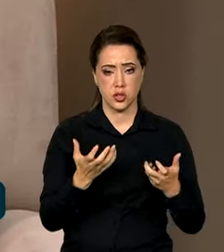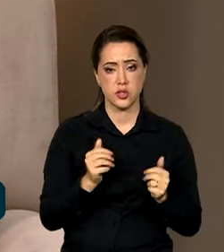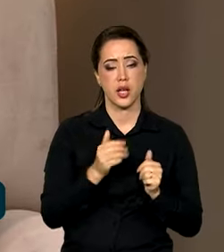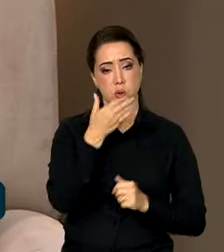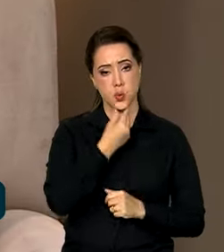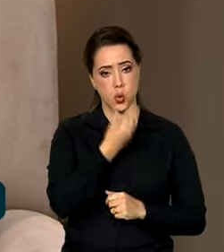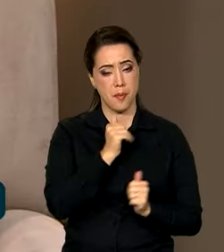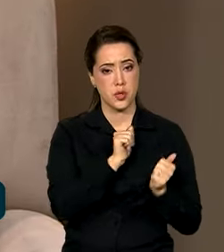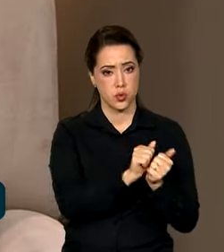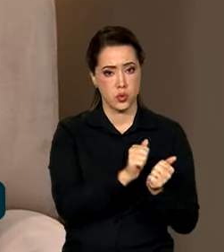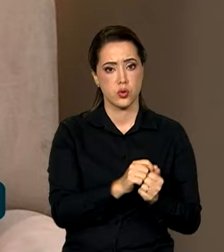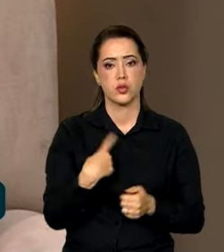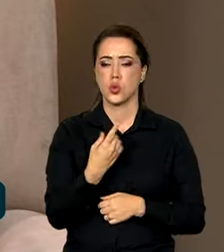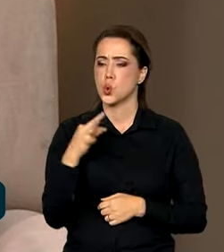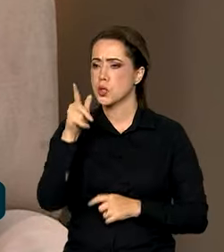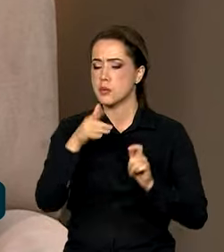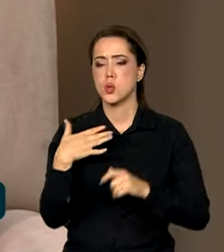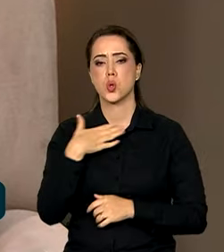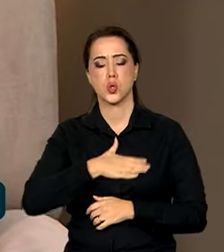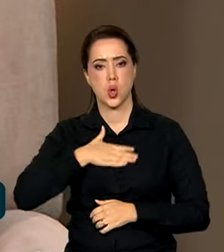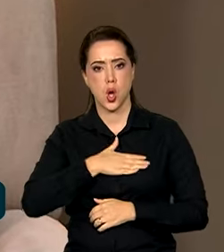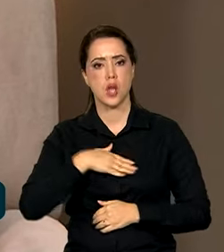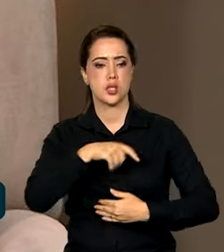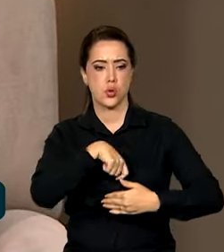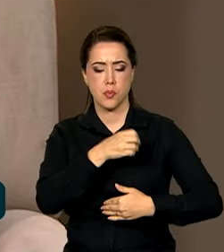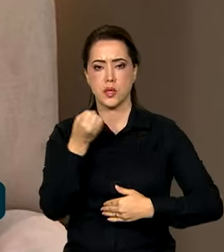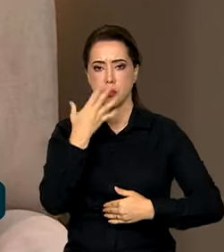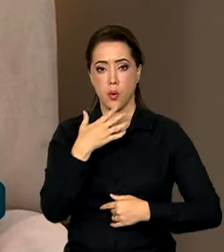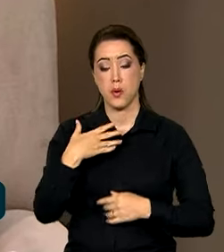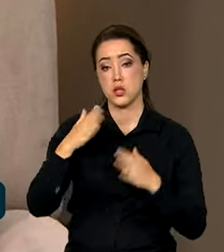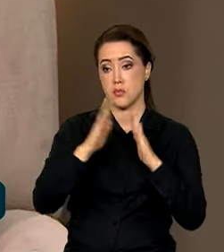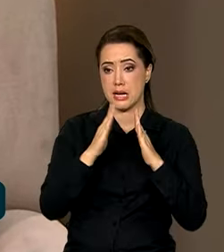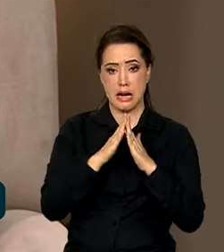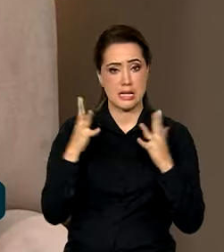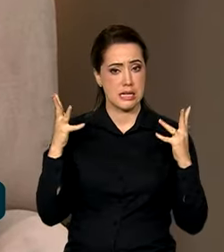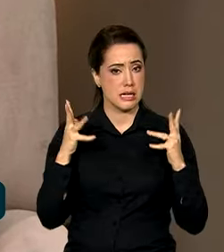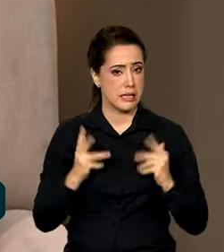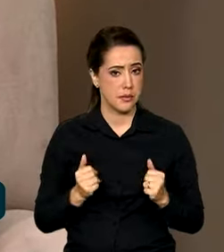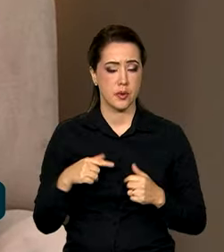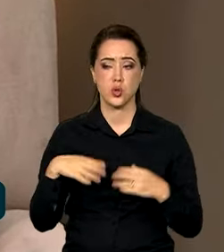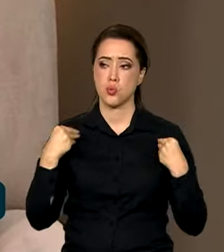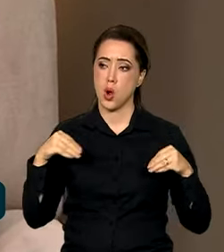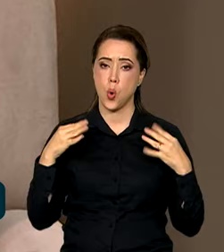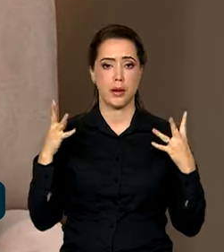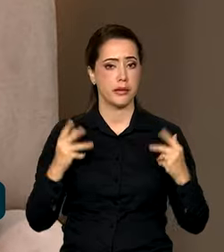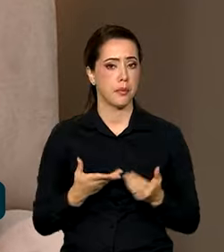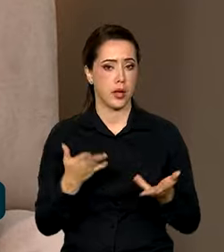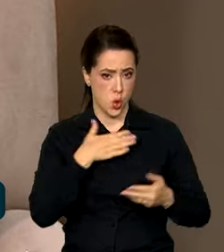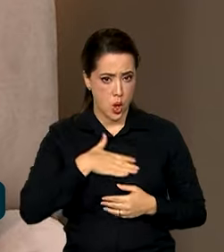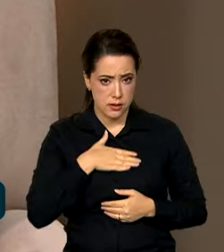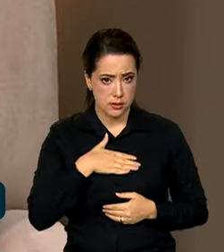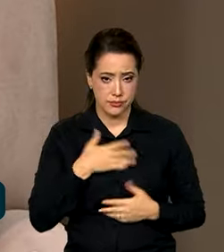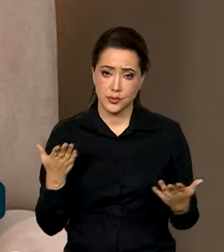disso. Todo mundo gosta de uma comida saborosa, todo mundo gosta de uma casa limpa, todo mundo gosta de uma roupa limpa. Por que